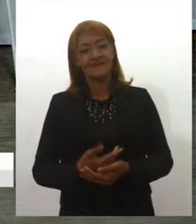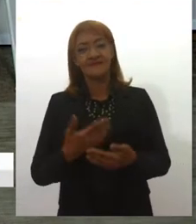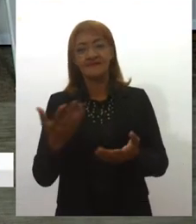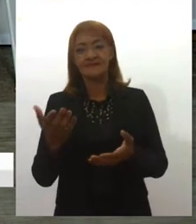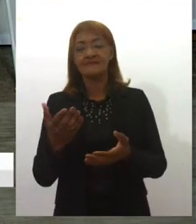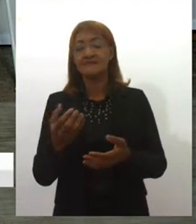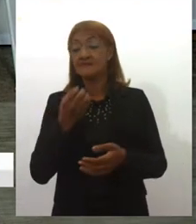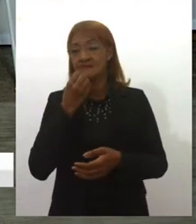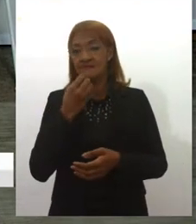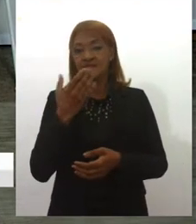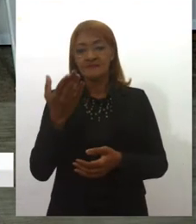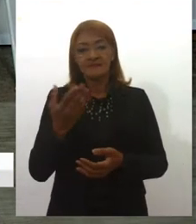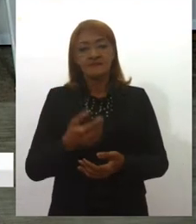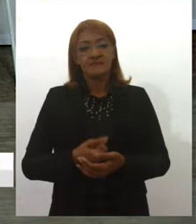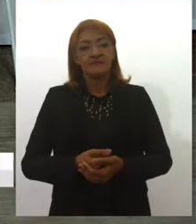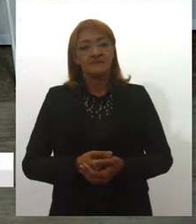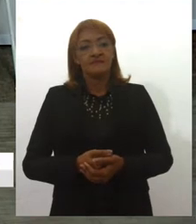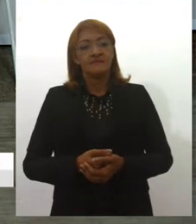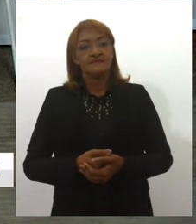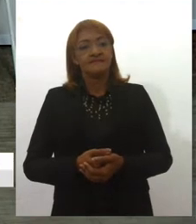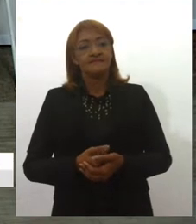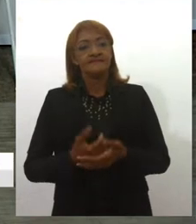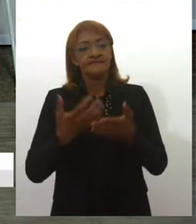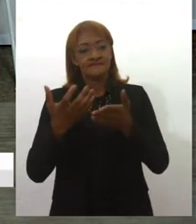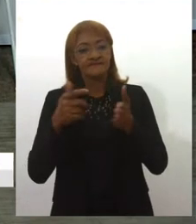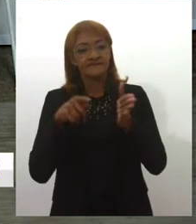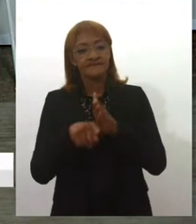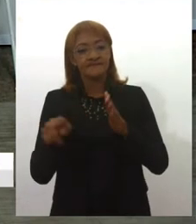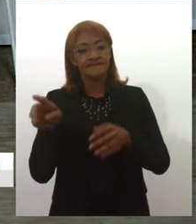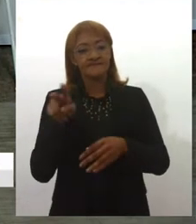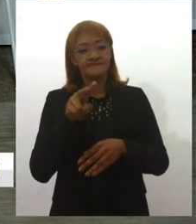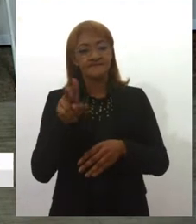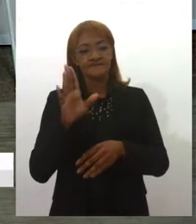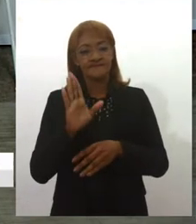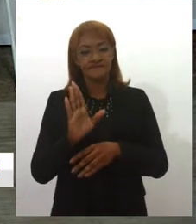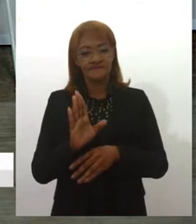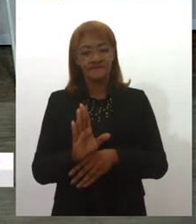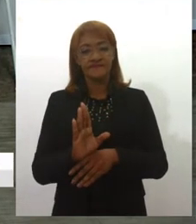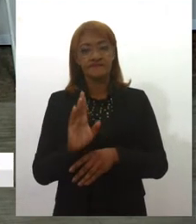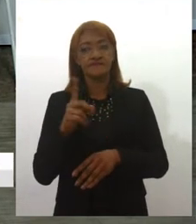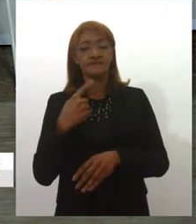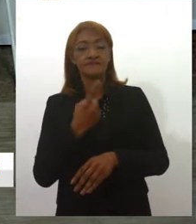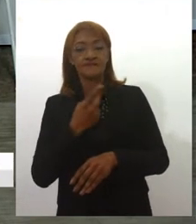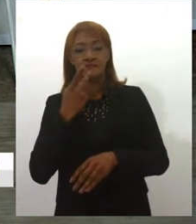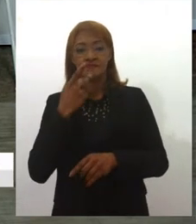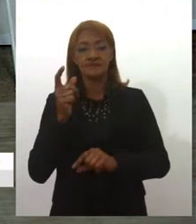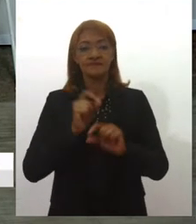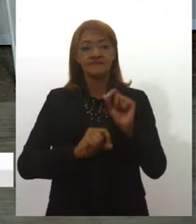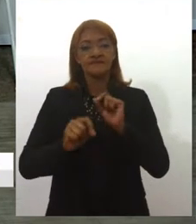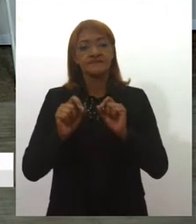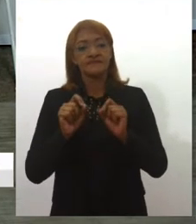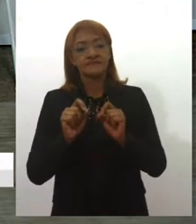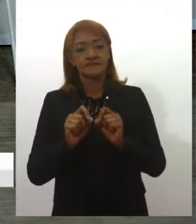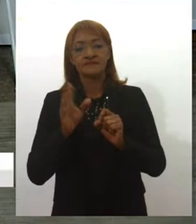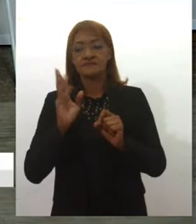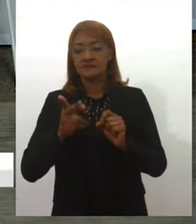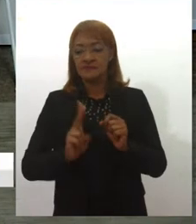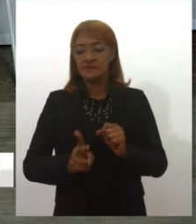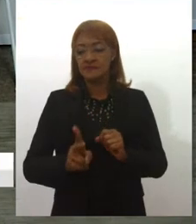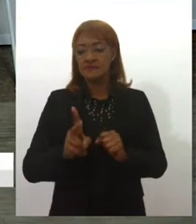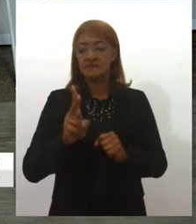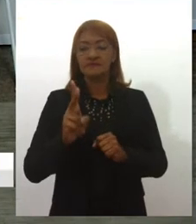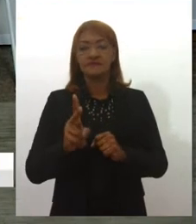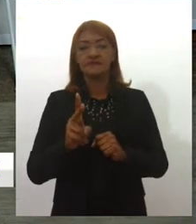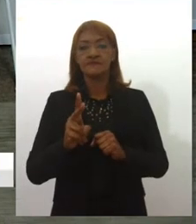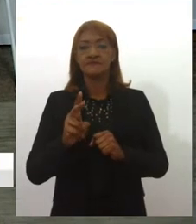Maravilha. Olha, queria fazer uma pergunta já no bojo do que a gente está falando, porque quando a gente fala de carreira até aqui e